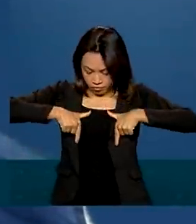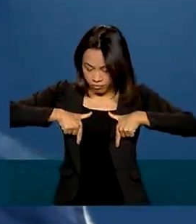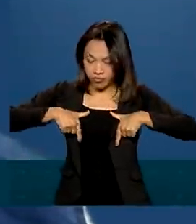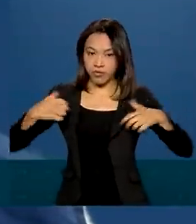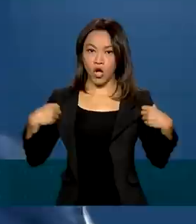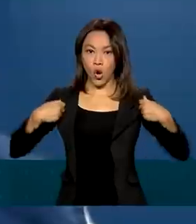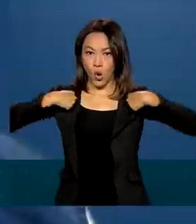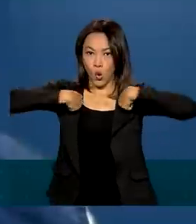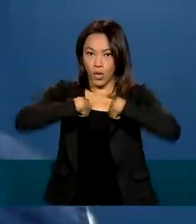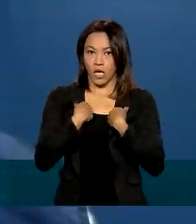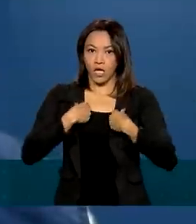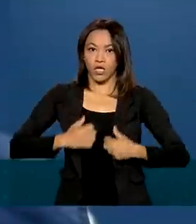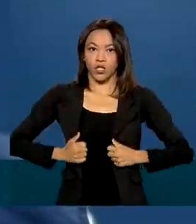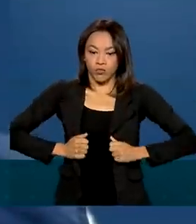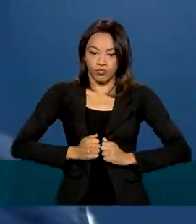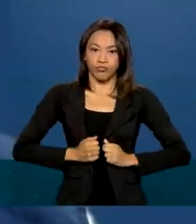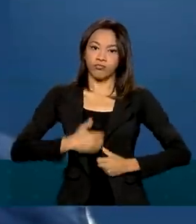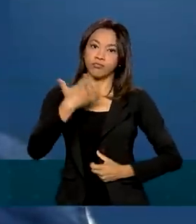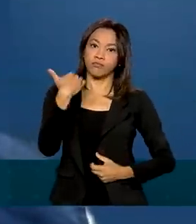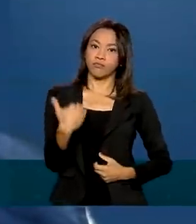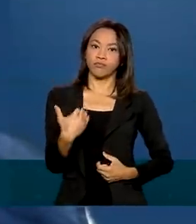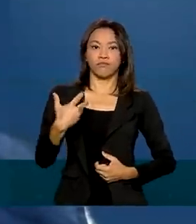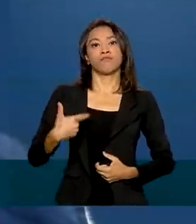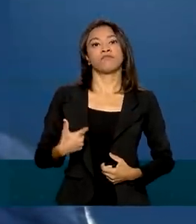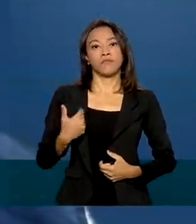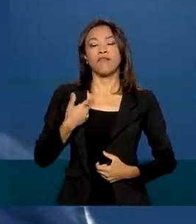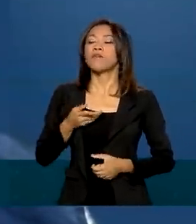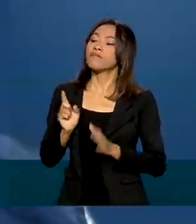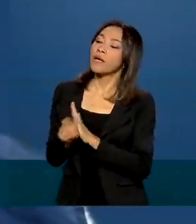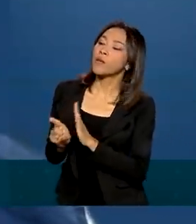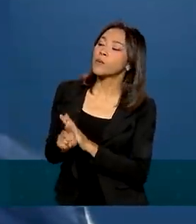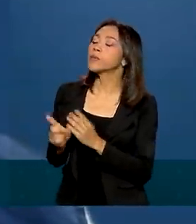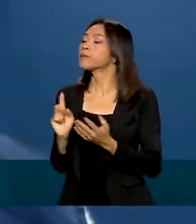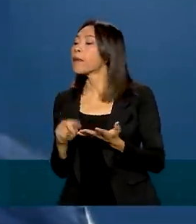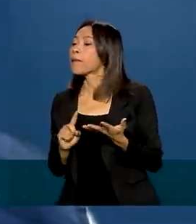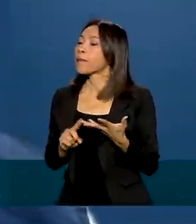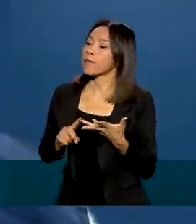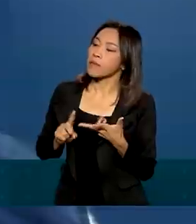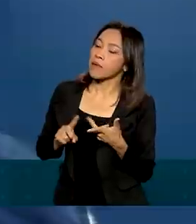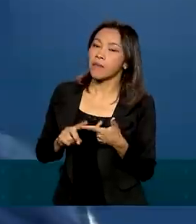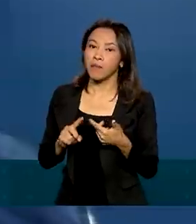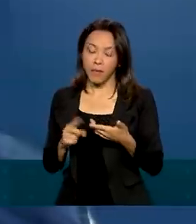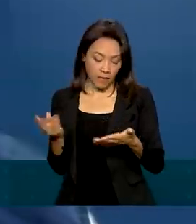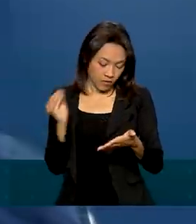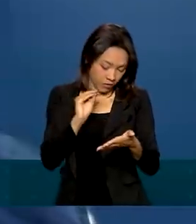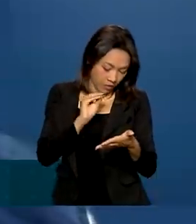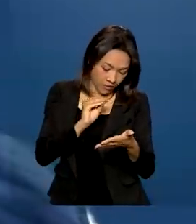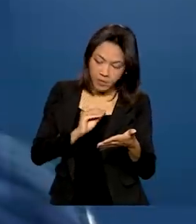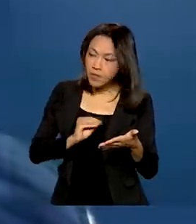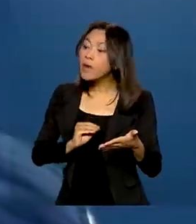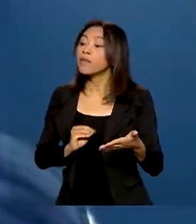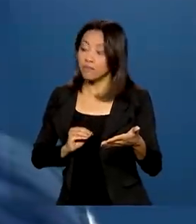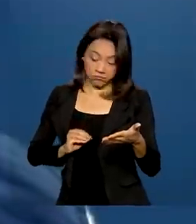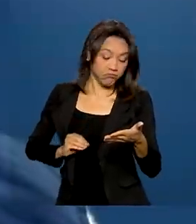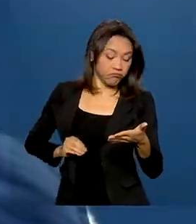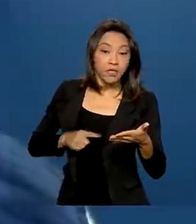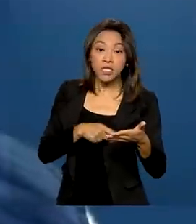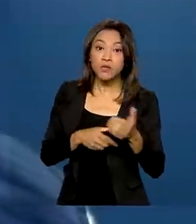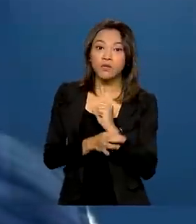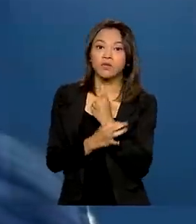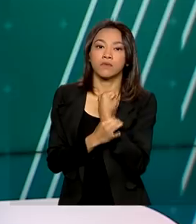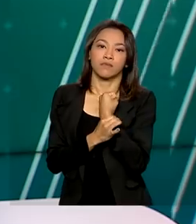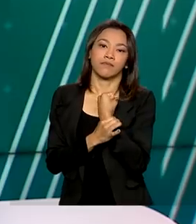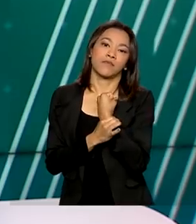colete, carachá, e vão estar fazendo as perguntas que são tratadas com todo o sigilo